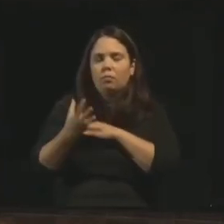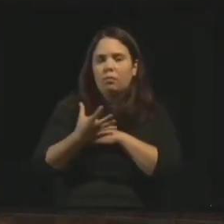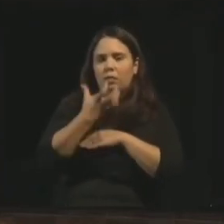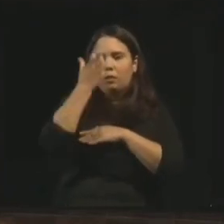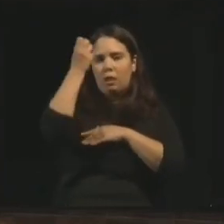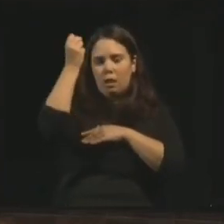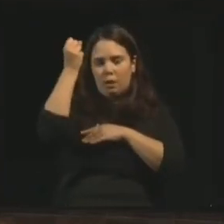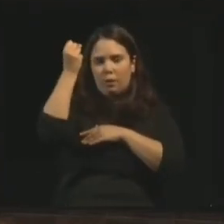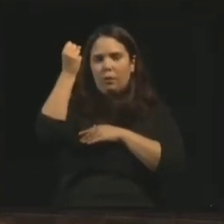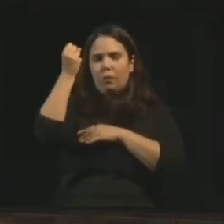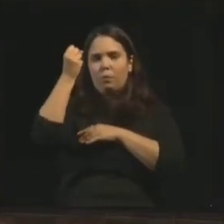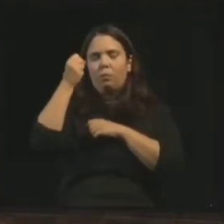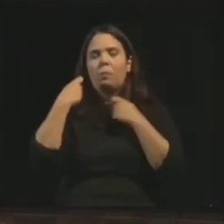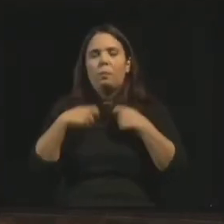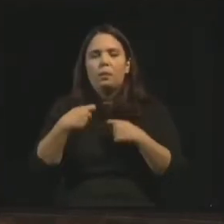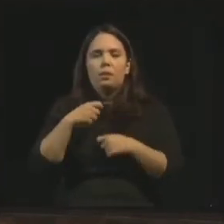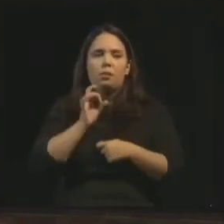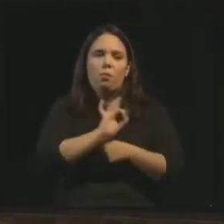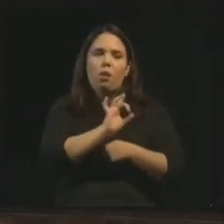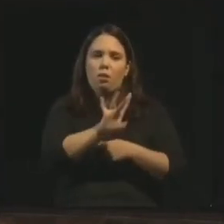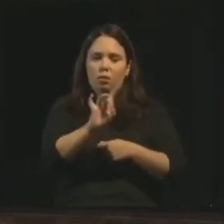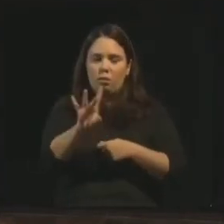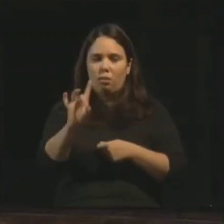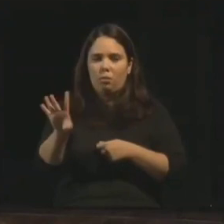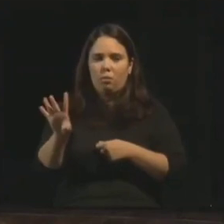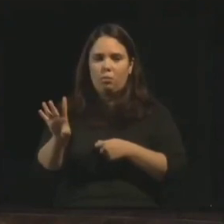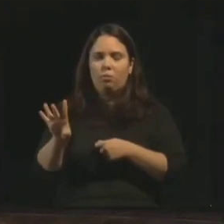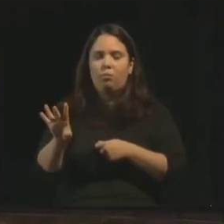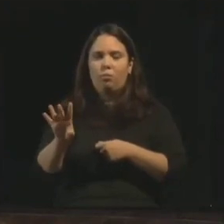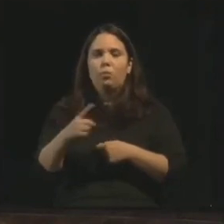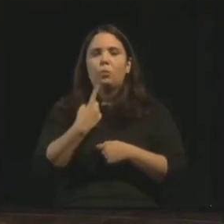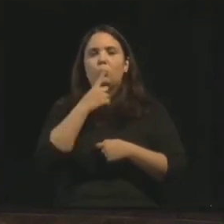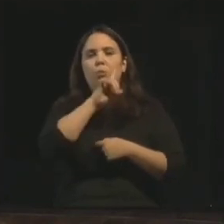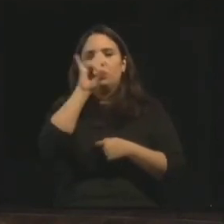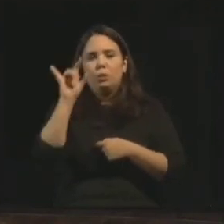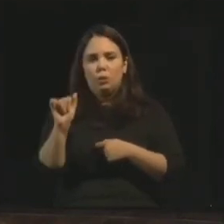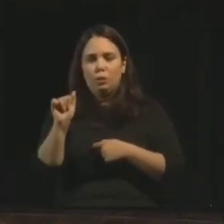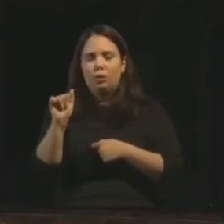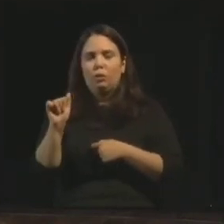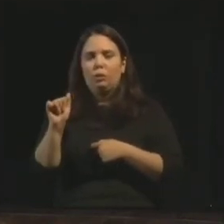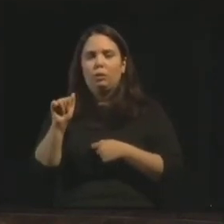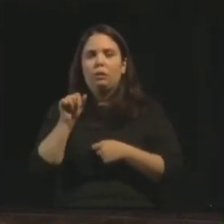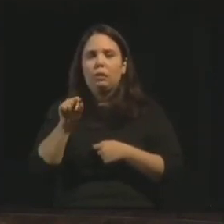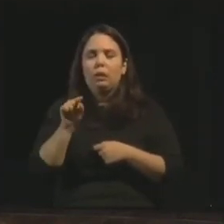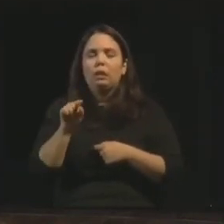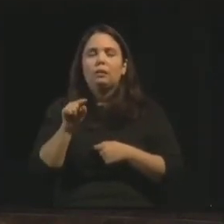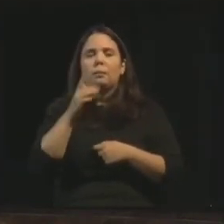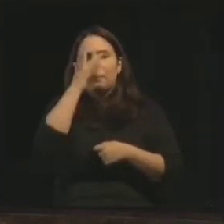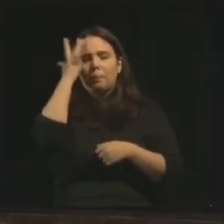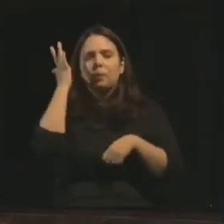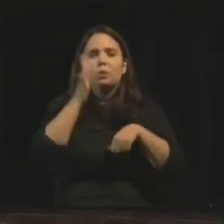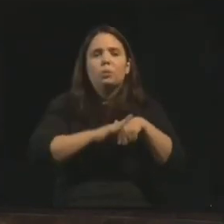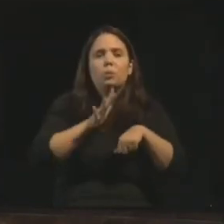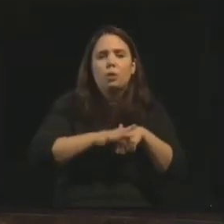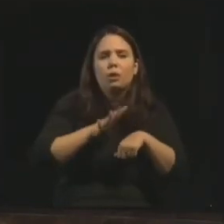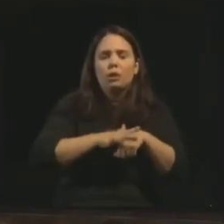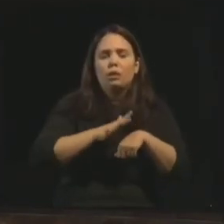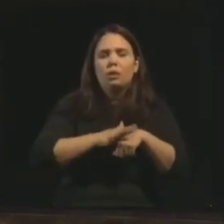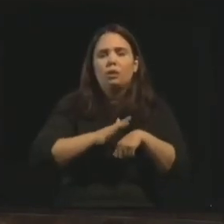que precisamos todos nos cobrir um dia. Estive enfermo, doente,